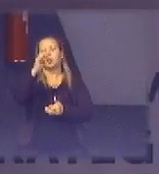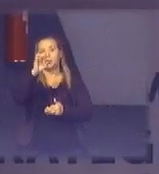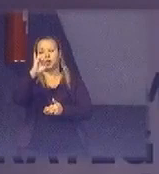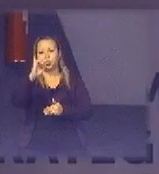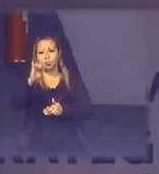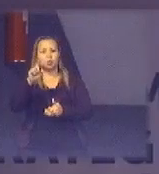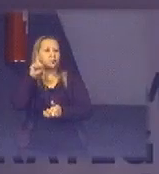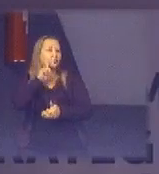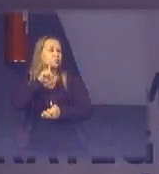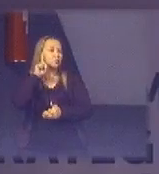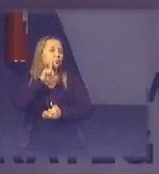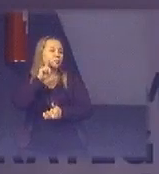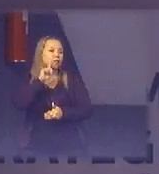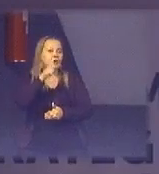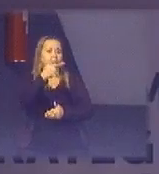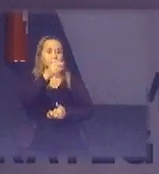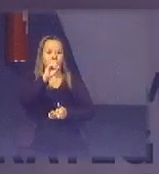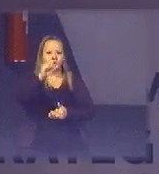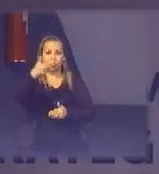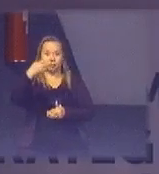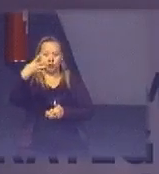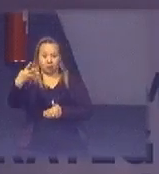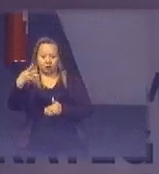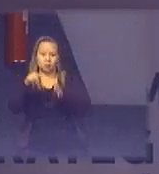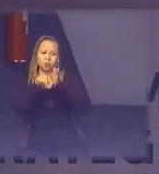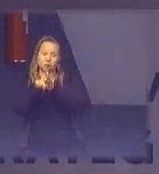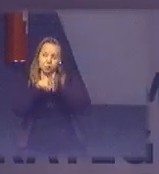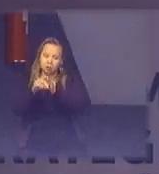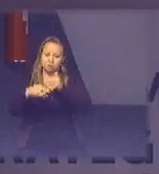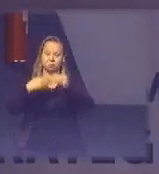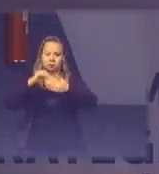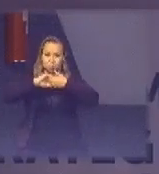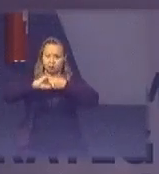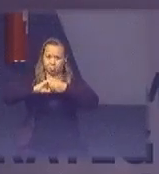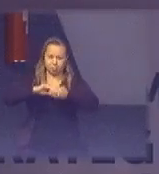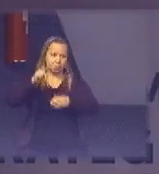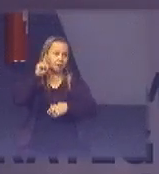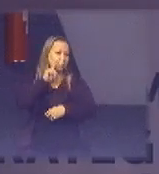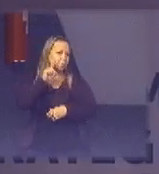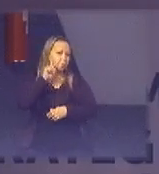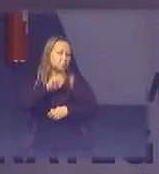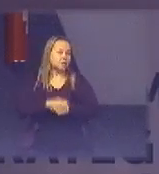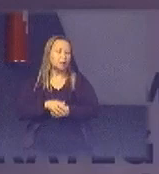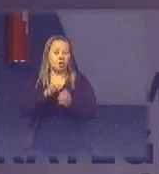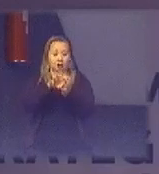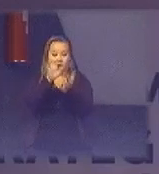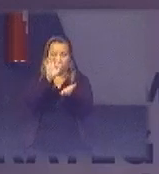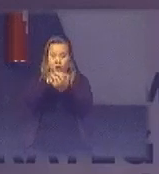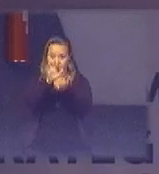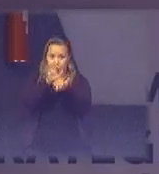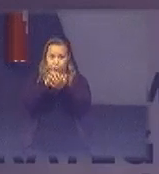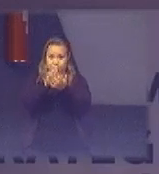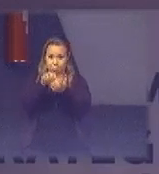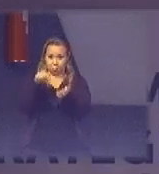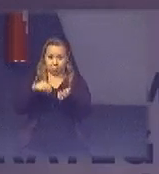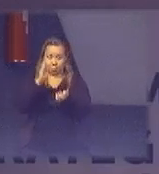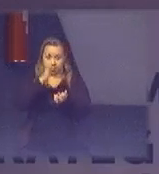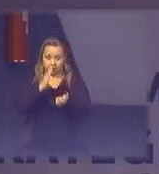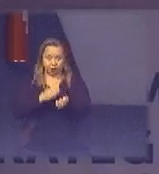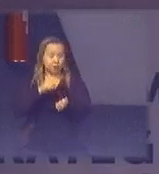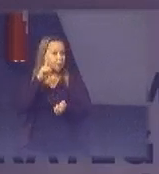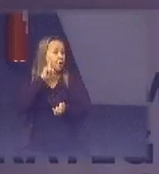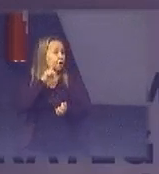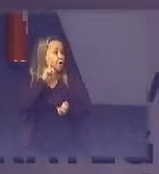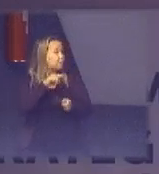em 2014 e 15 desenvolvemos uma pesquisa em parceria com eles no estado de Pernambuco esse aqui claro é os Estados Unidos mas a